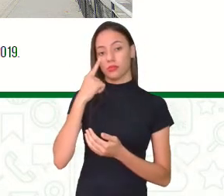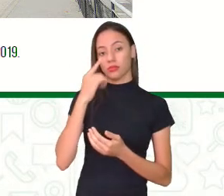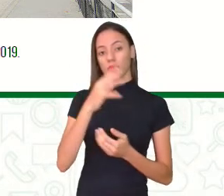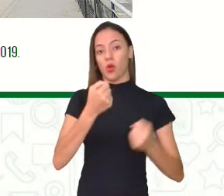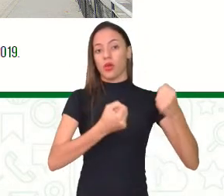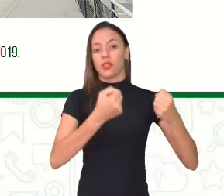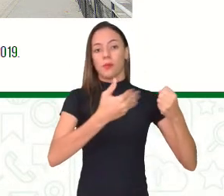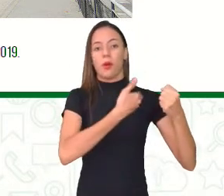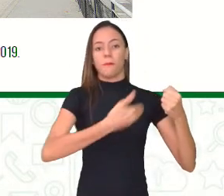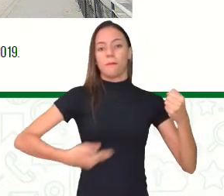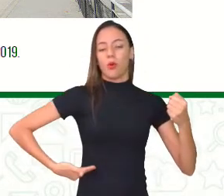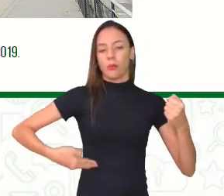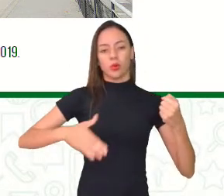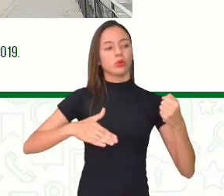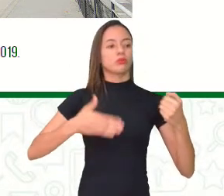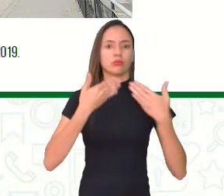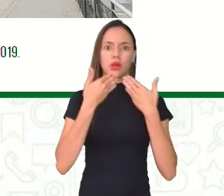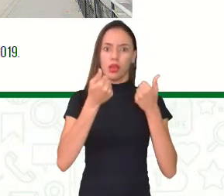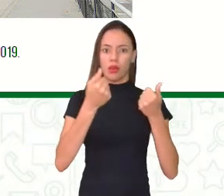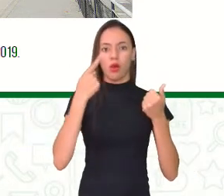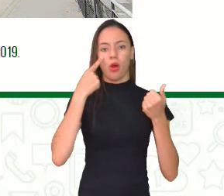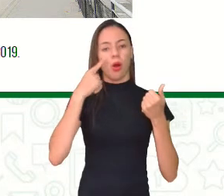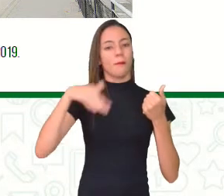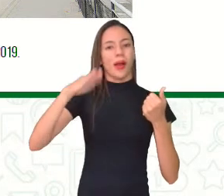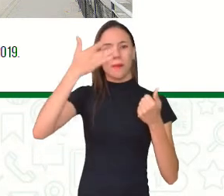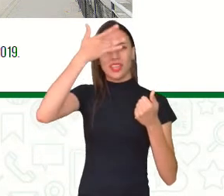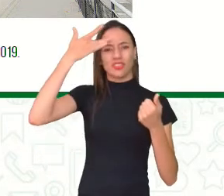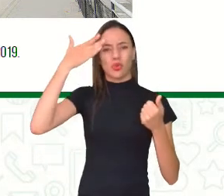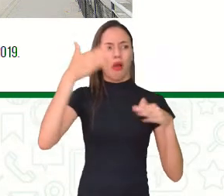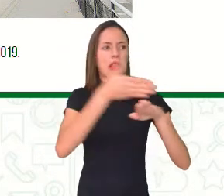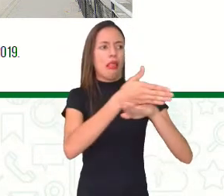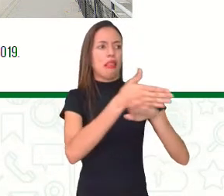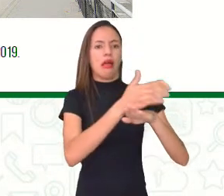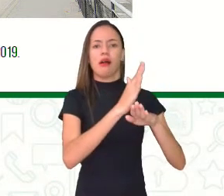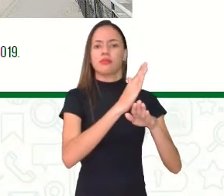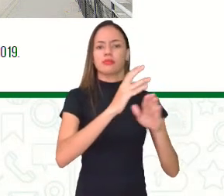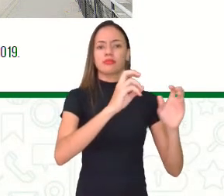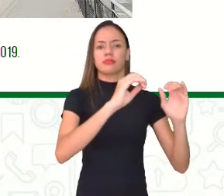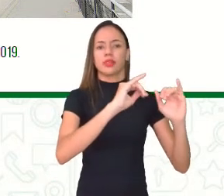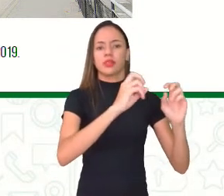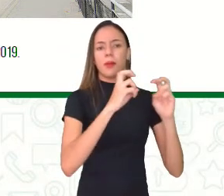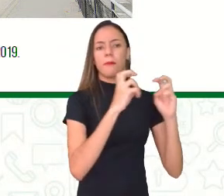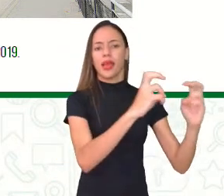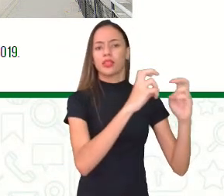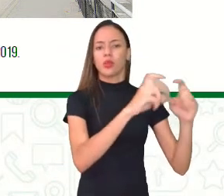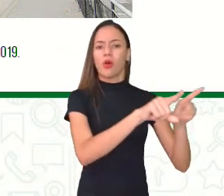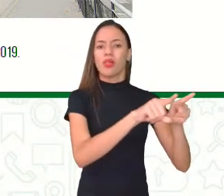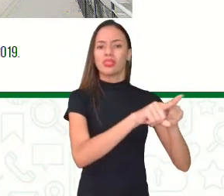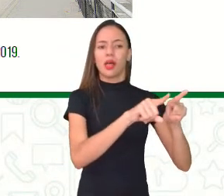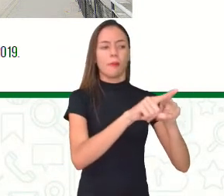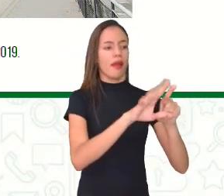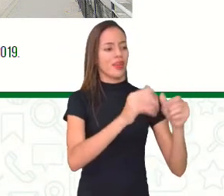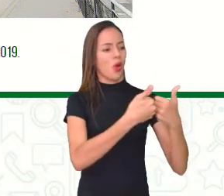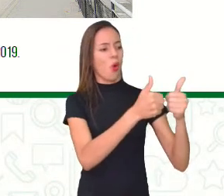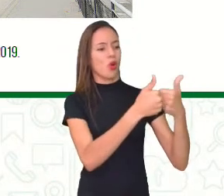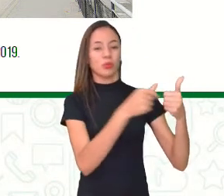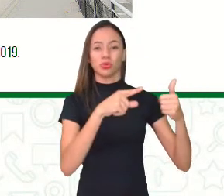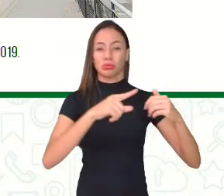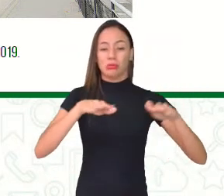significa o quê? Mais pessoas vão estar andando de ônibus, de metrô e vai desafogar o trânsito.